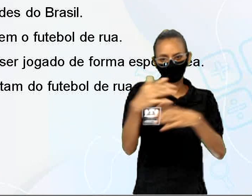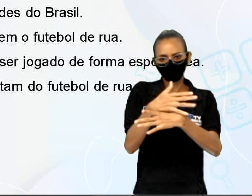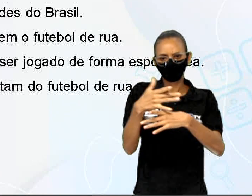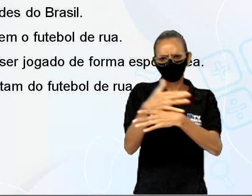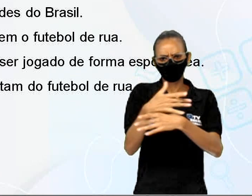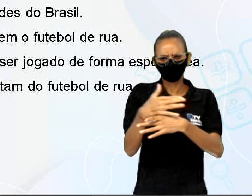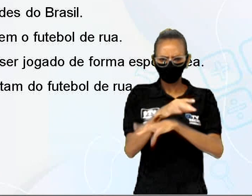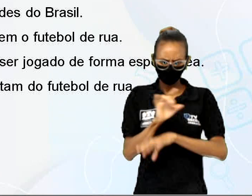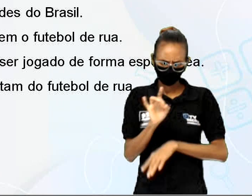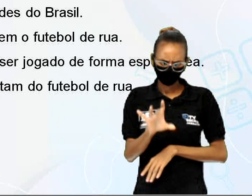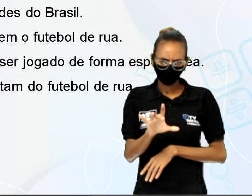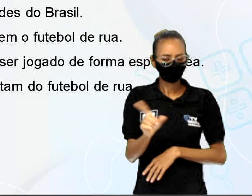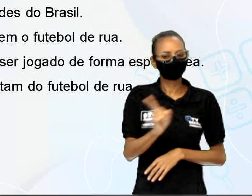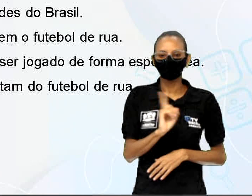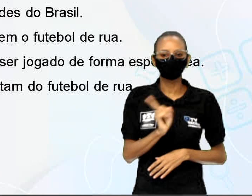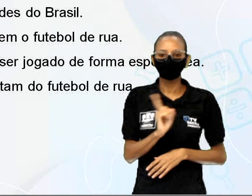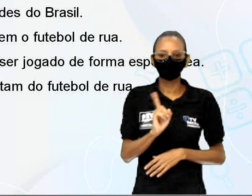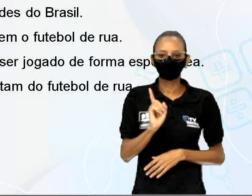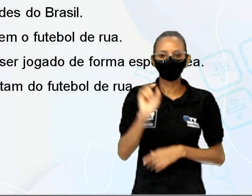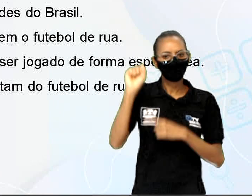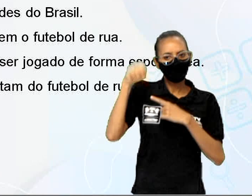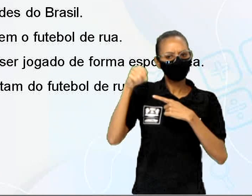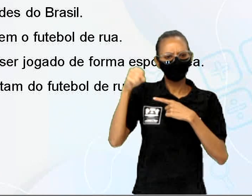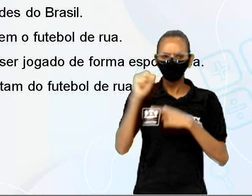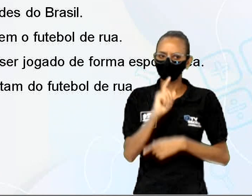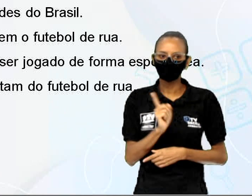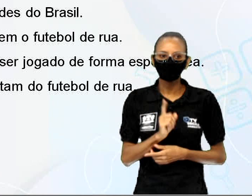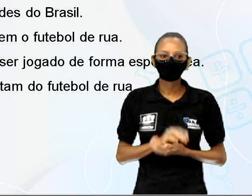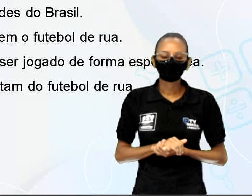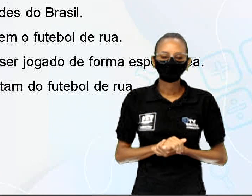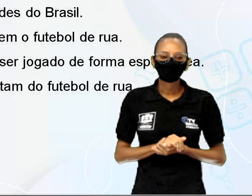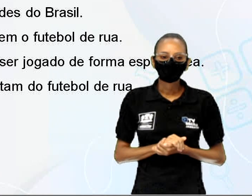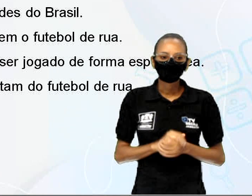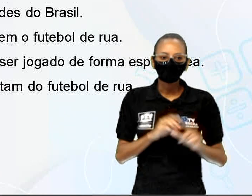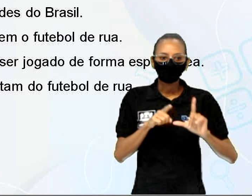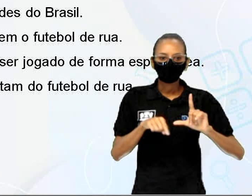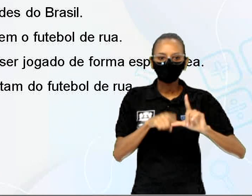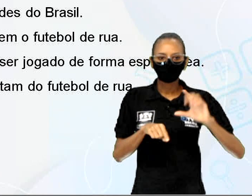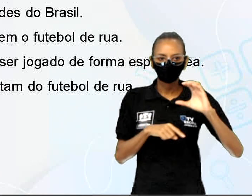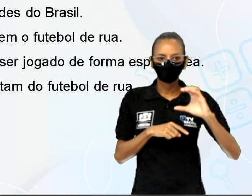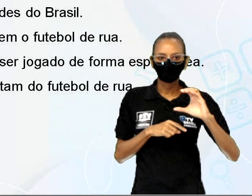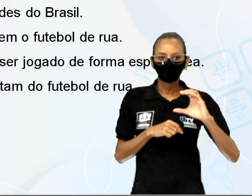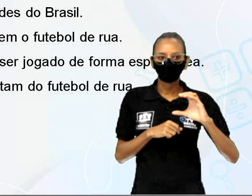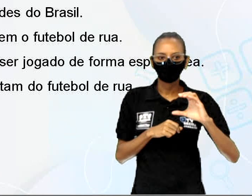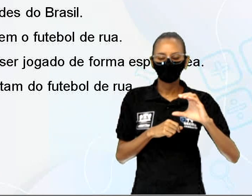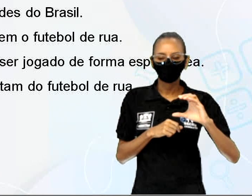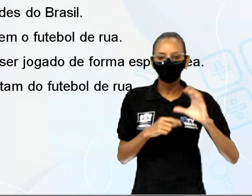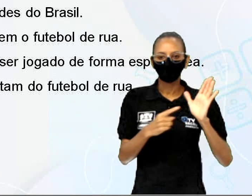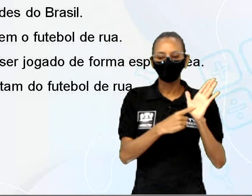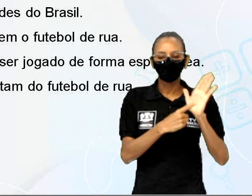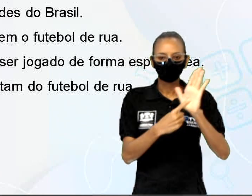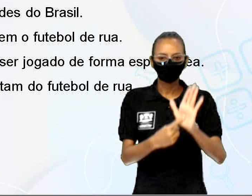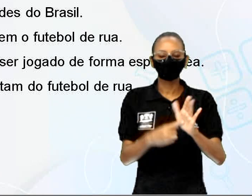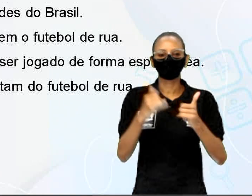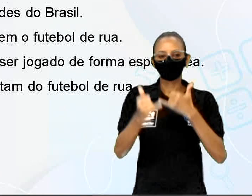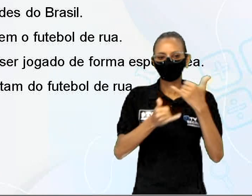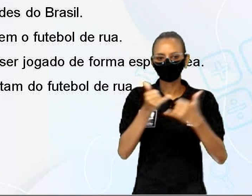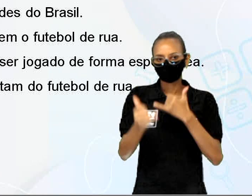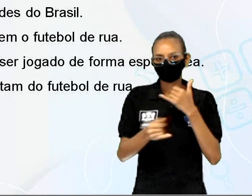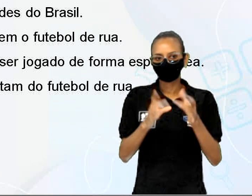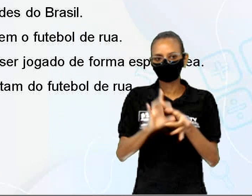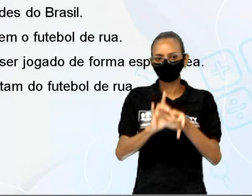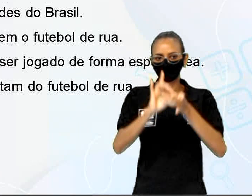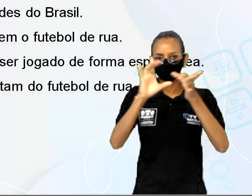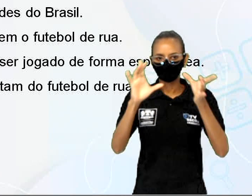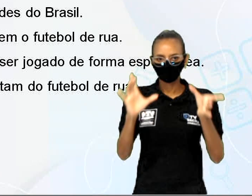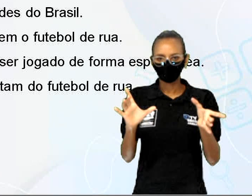das cidades não dá para a gente afirmar isso, né? Vamos ver aí o item C Retrata a brincadeira e a liberdade das crianças ao jogarem futebol